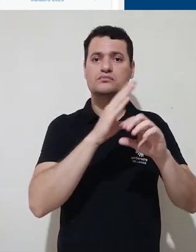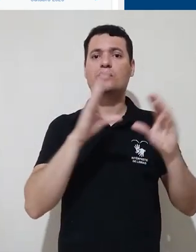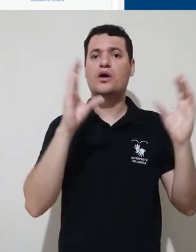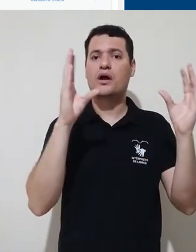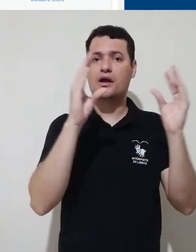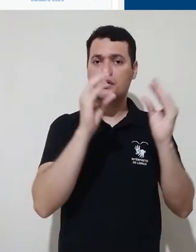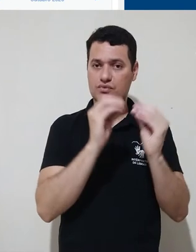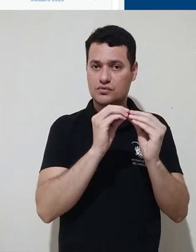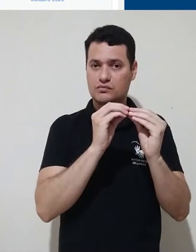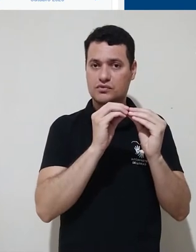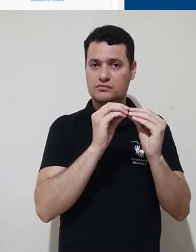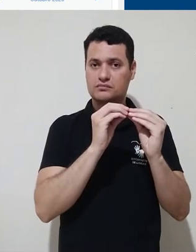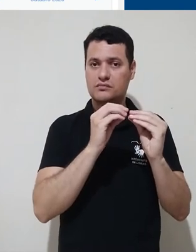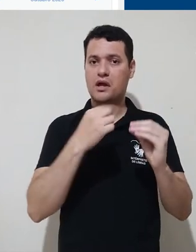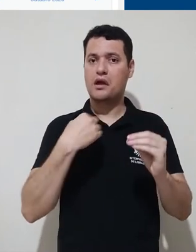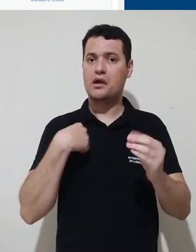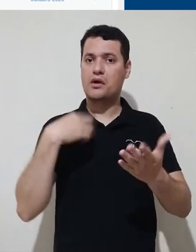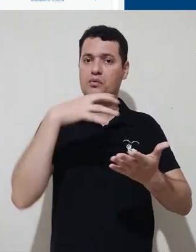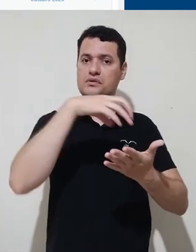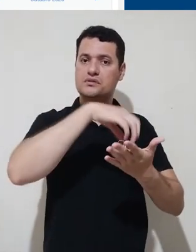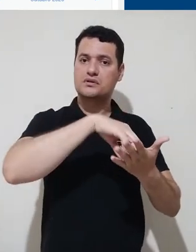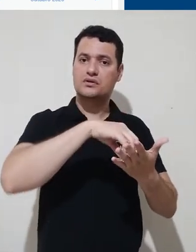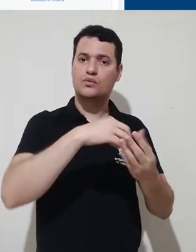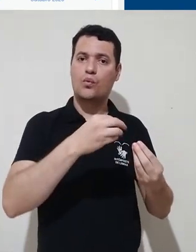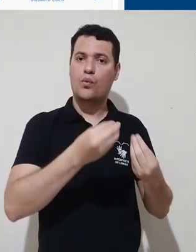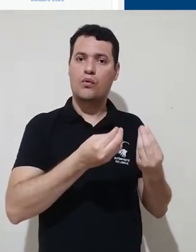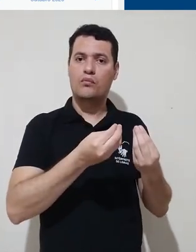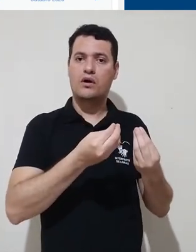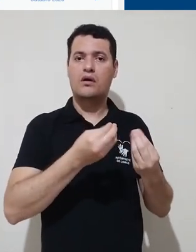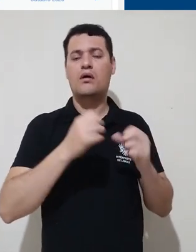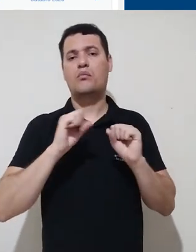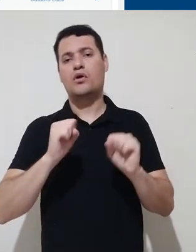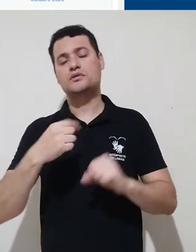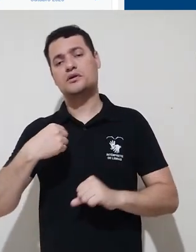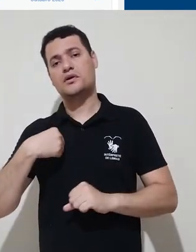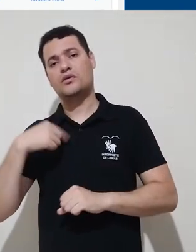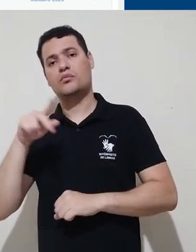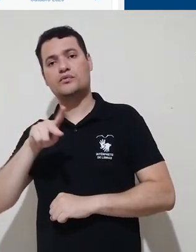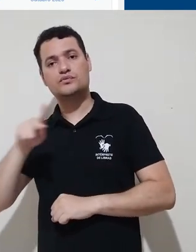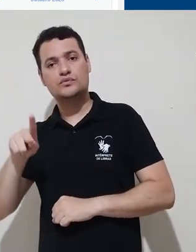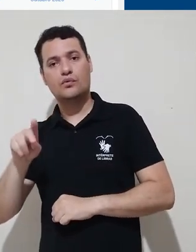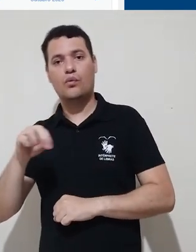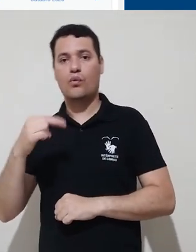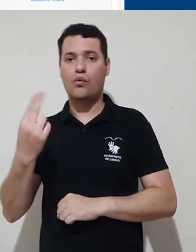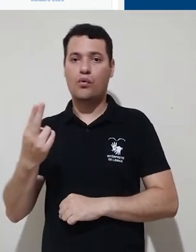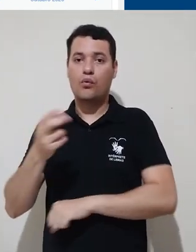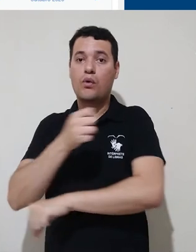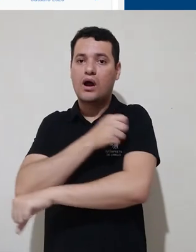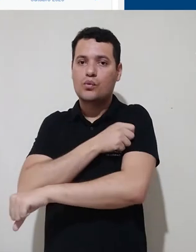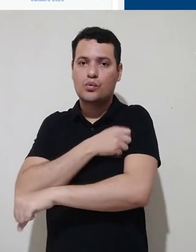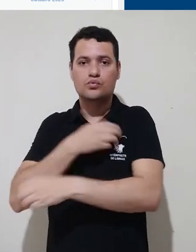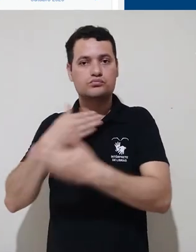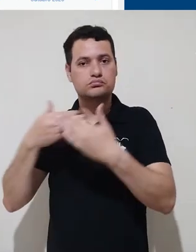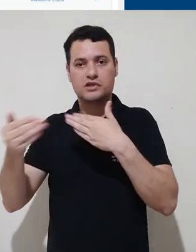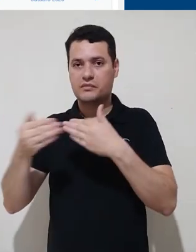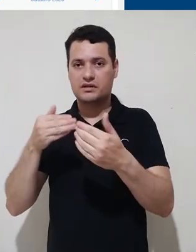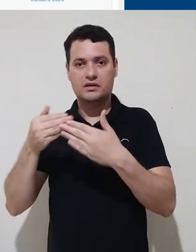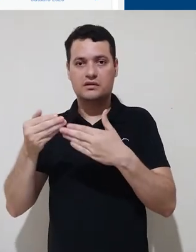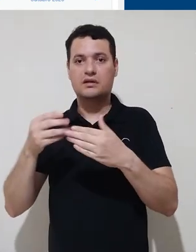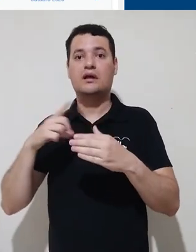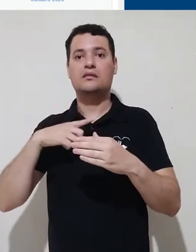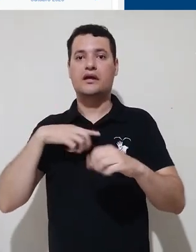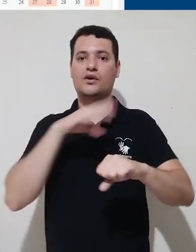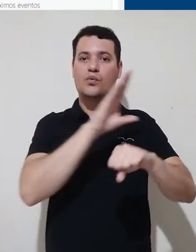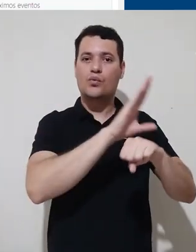resumo dos cursos nos quais eu estou inscrito, seja como professor,